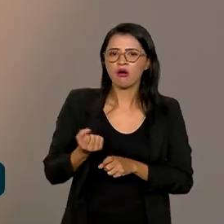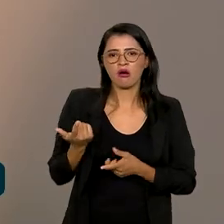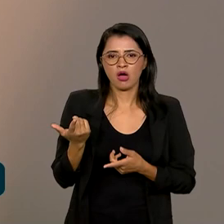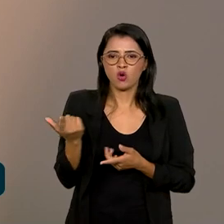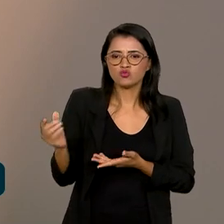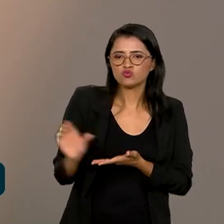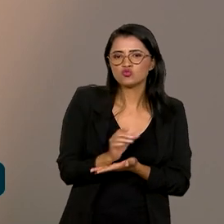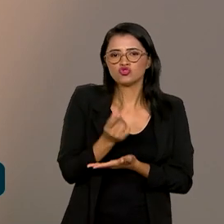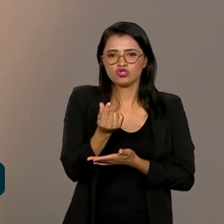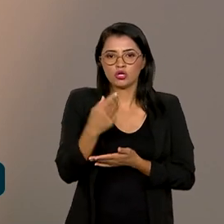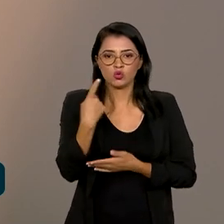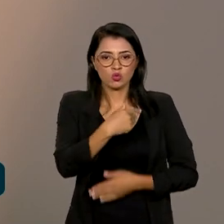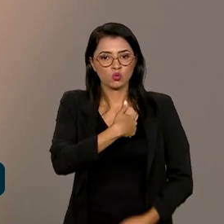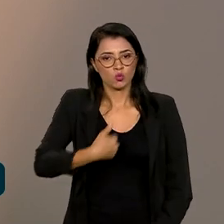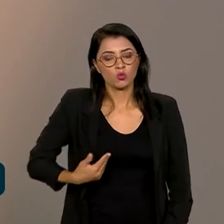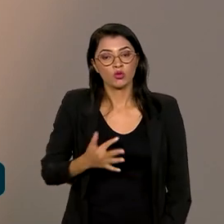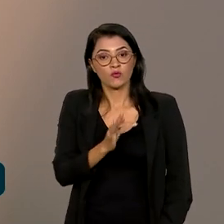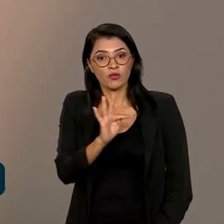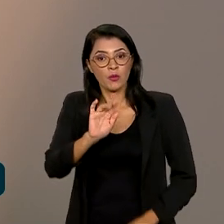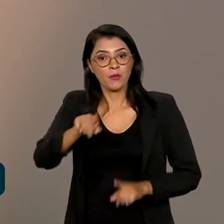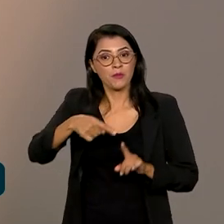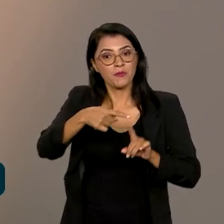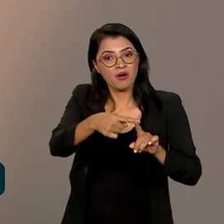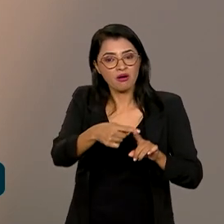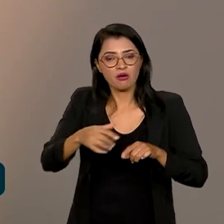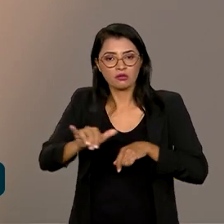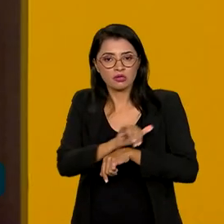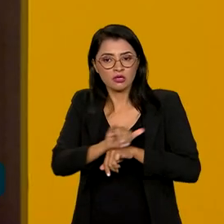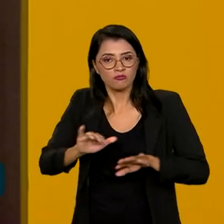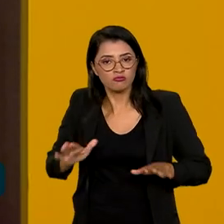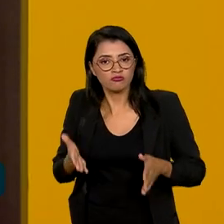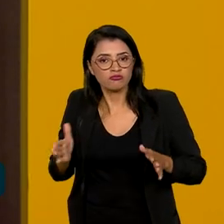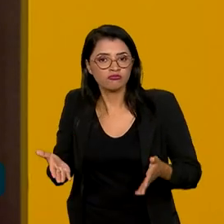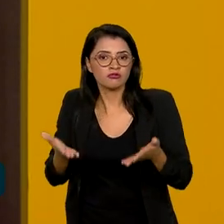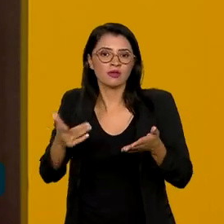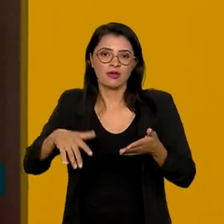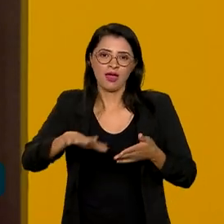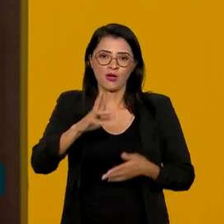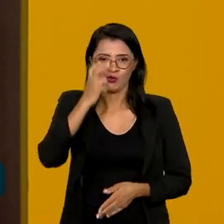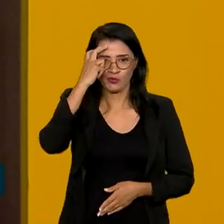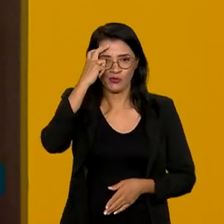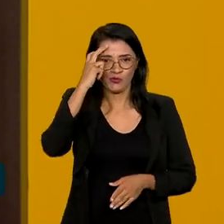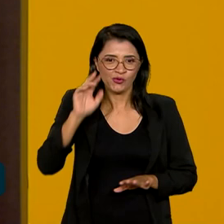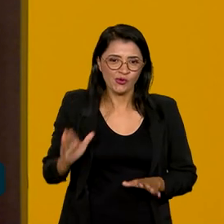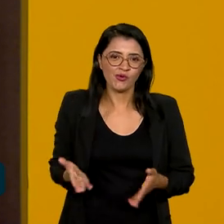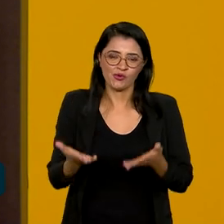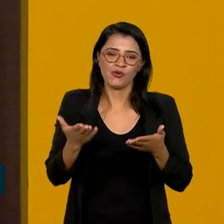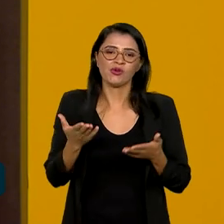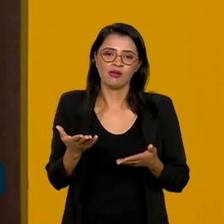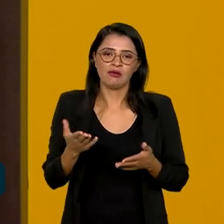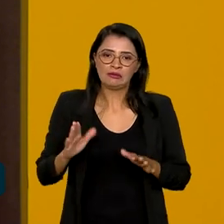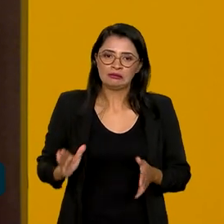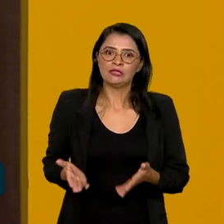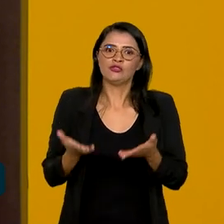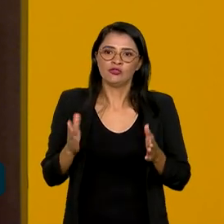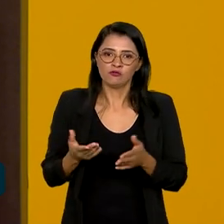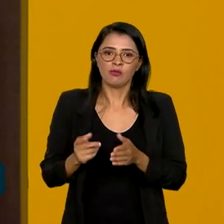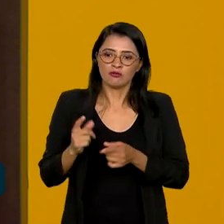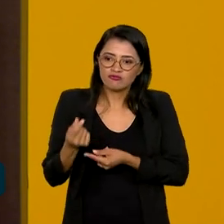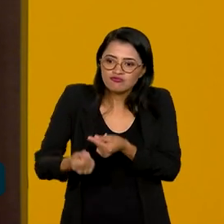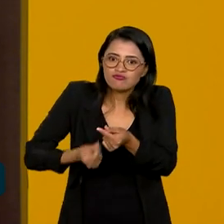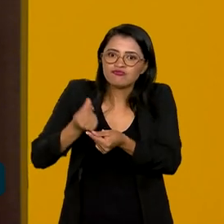diretos do governo federal, mais os mecanismos de incentivo à cultura, incentivo fiscal, a